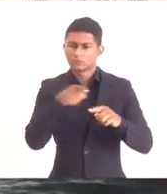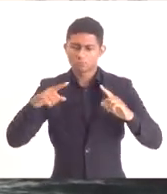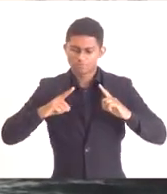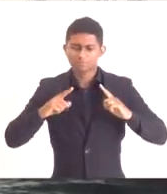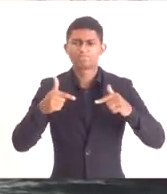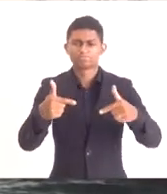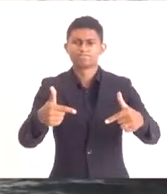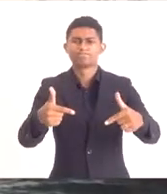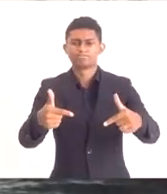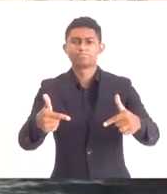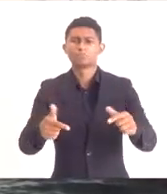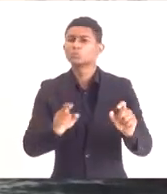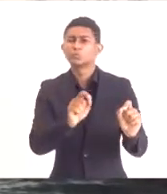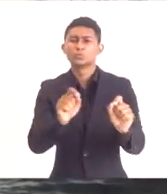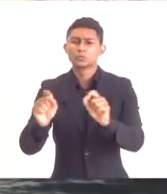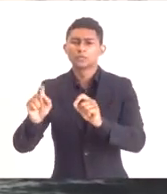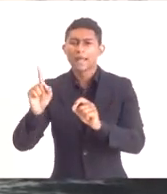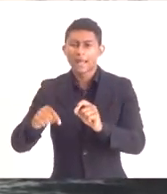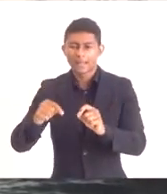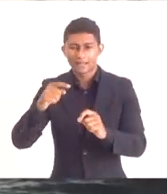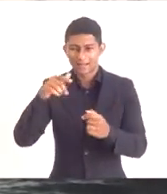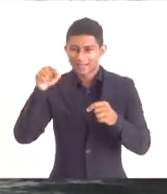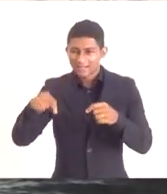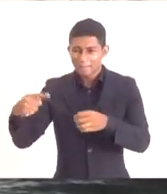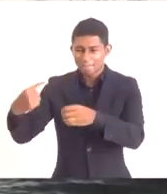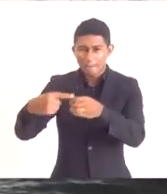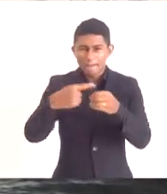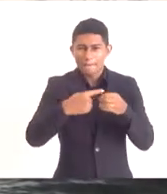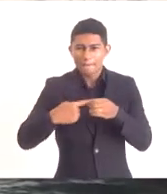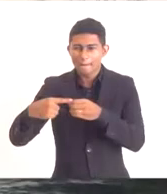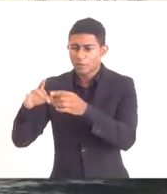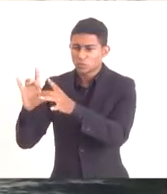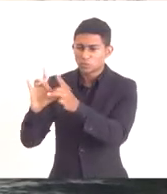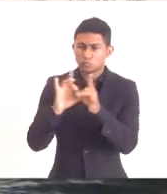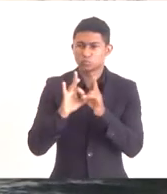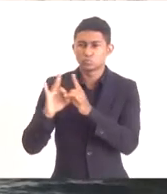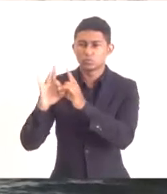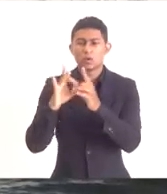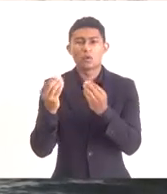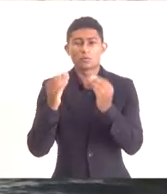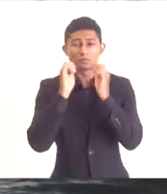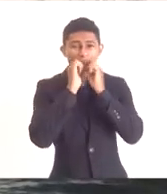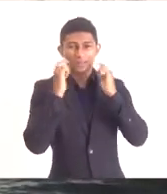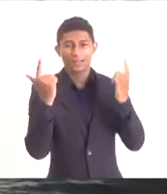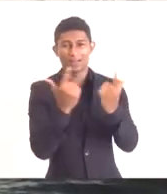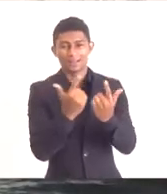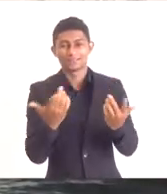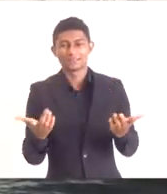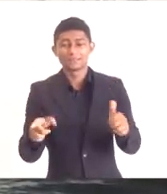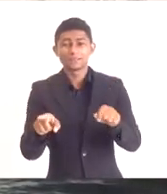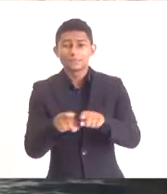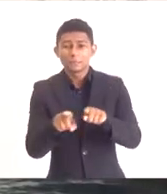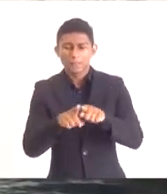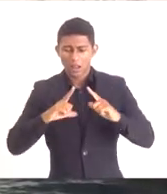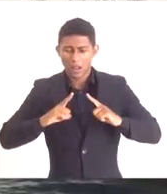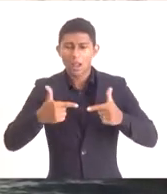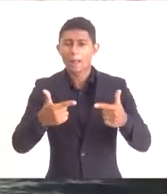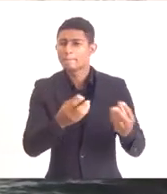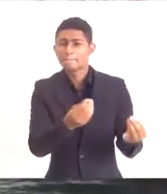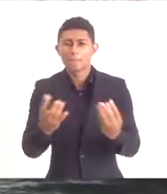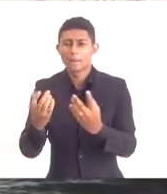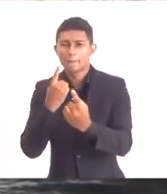de conexão dos municípios através da Alerje e essa iniciativa de diálogo.